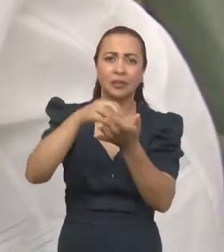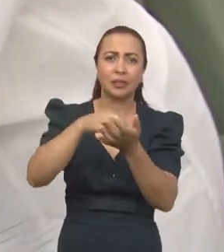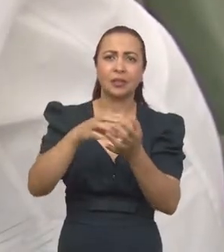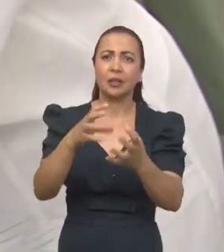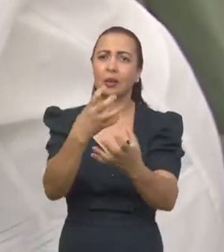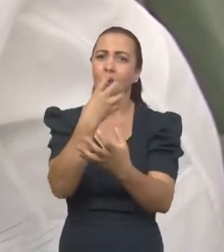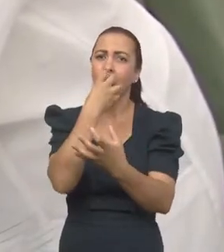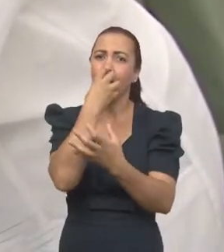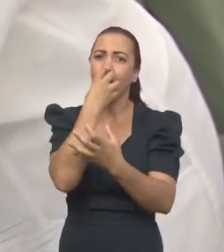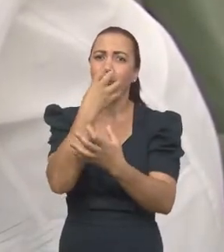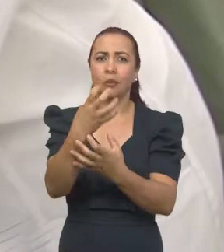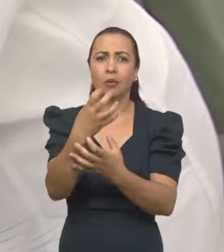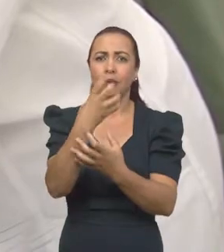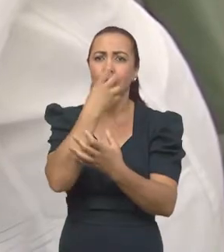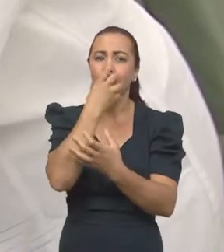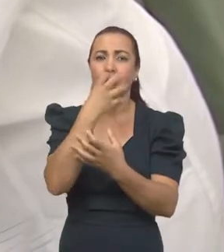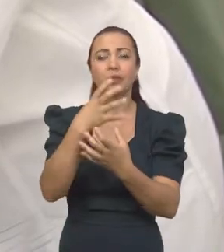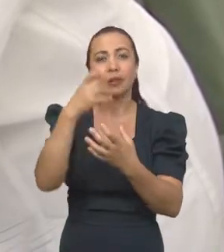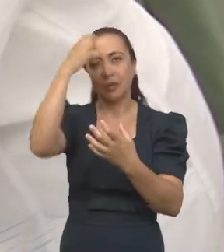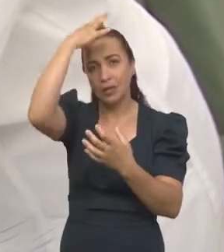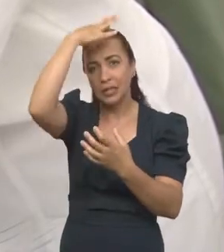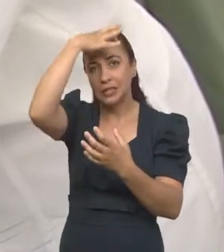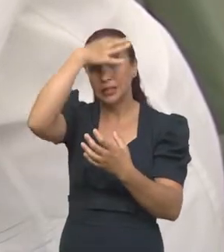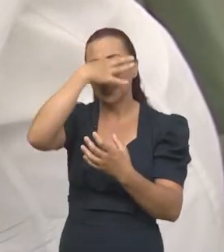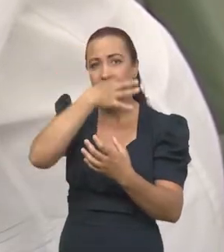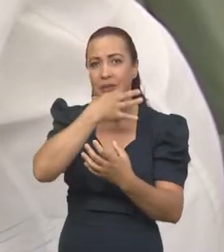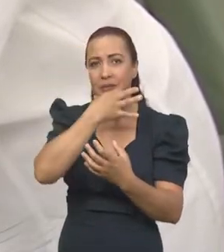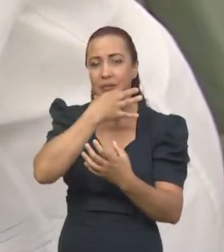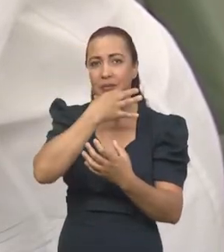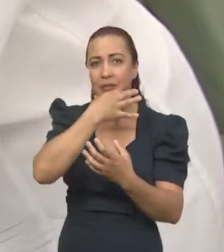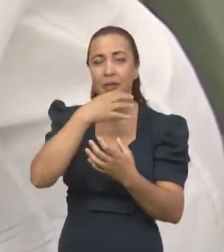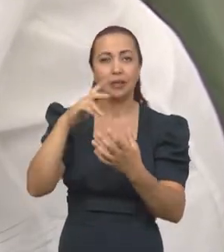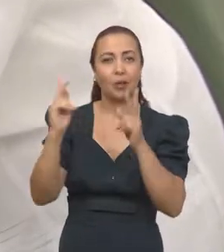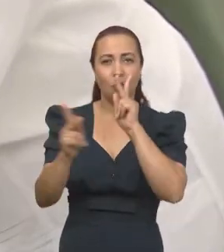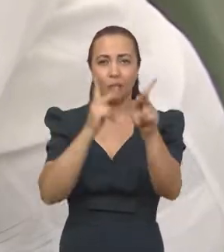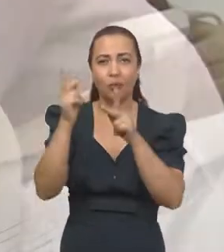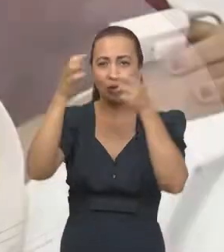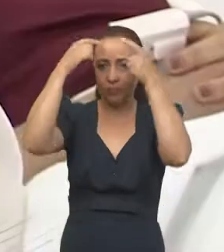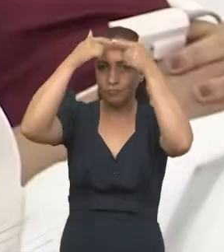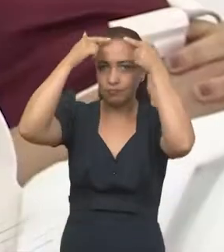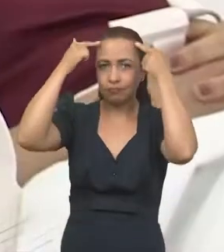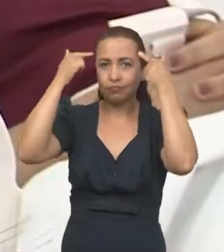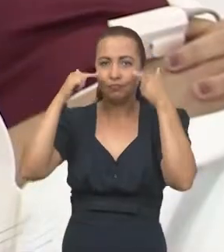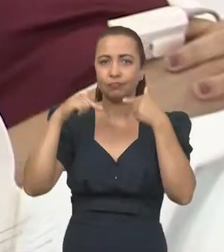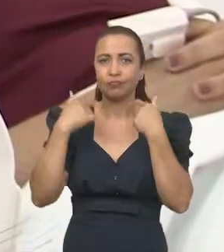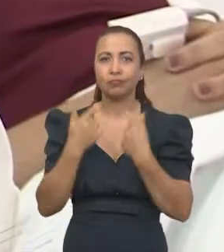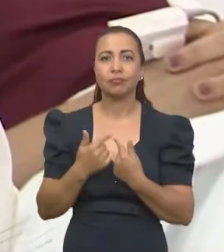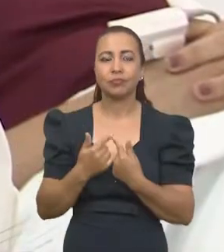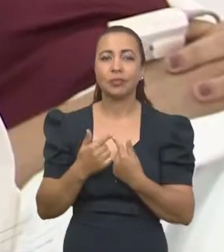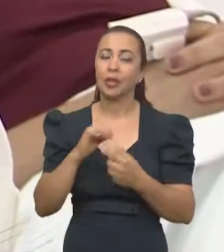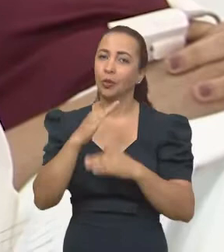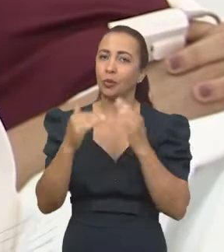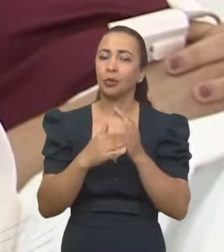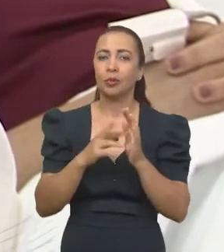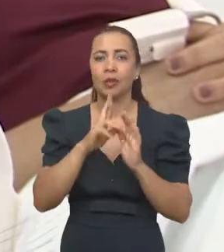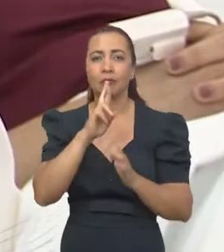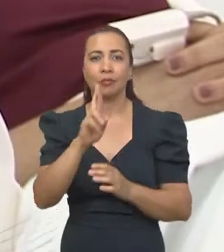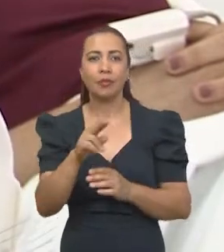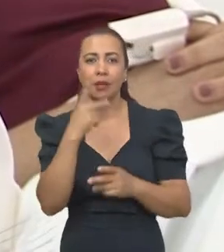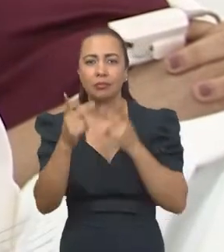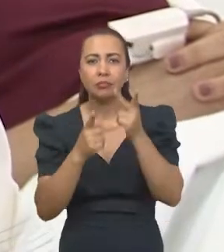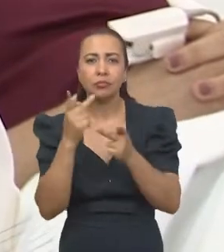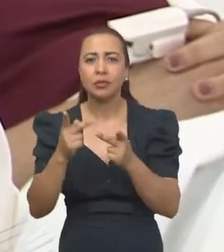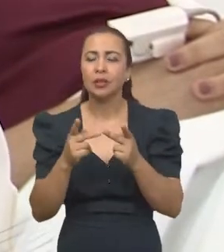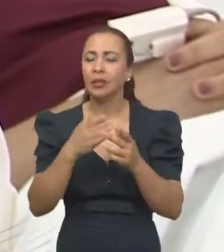na boca do paciente, então essa entrada de cima distribui o fluxo de ar e os voluntários referem a